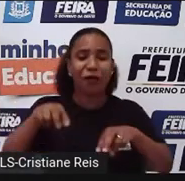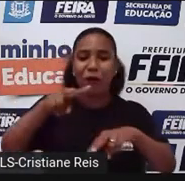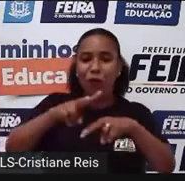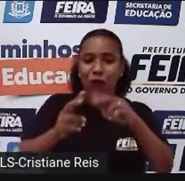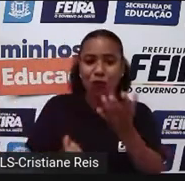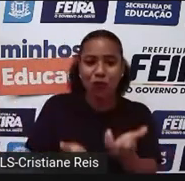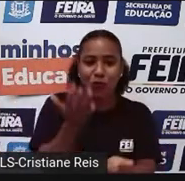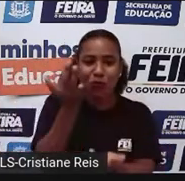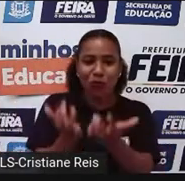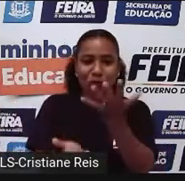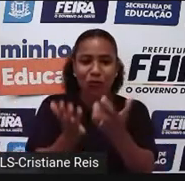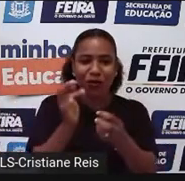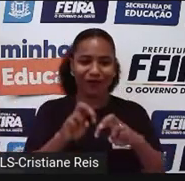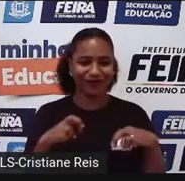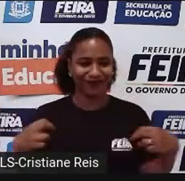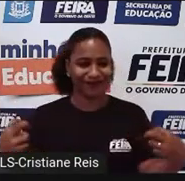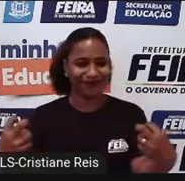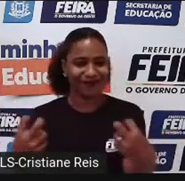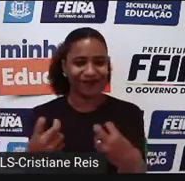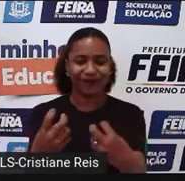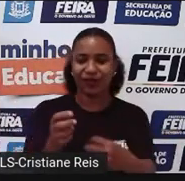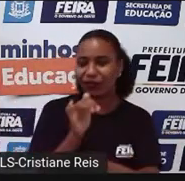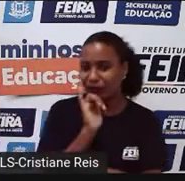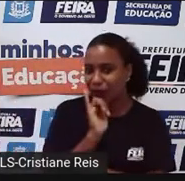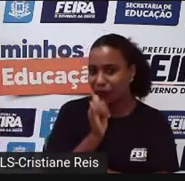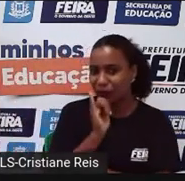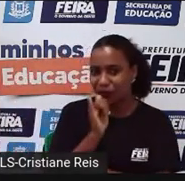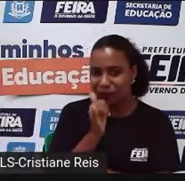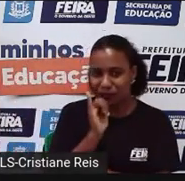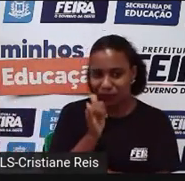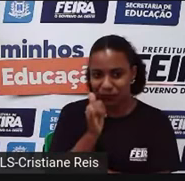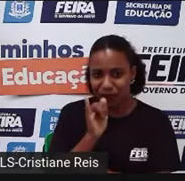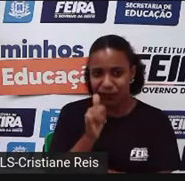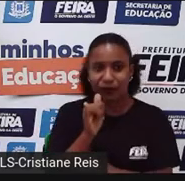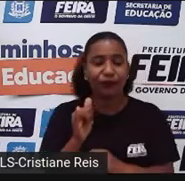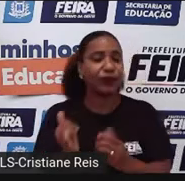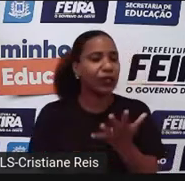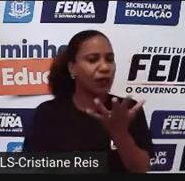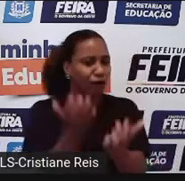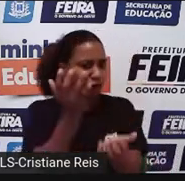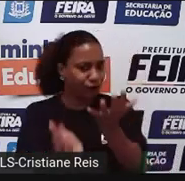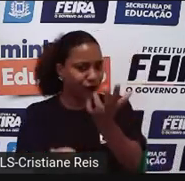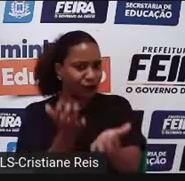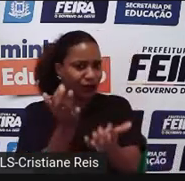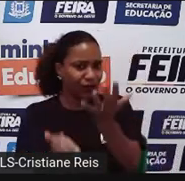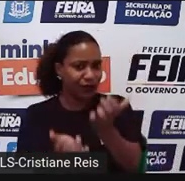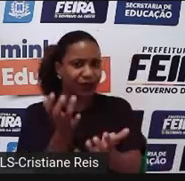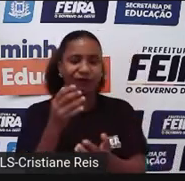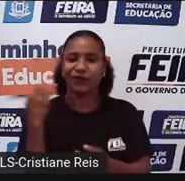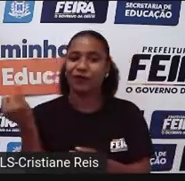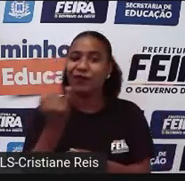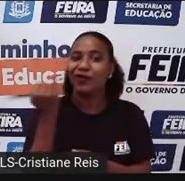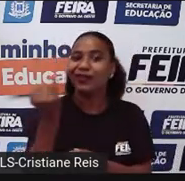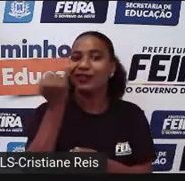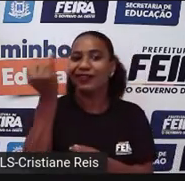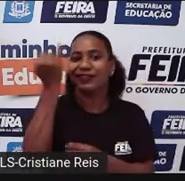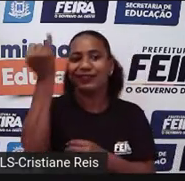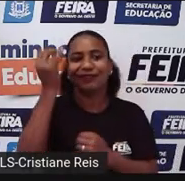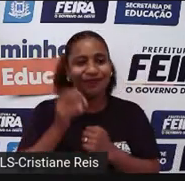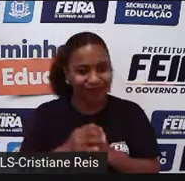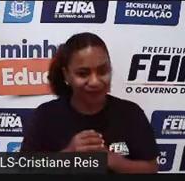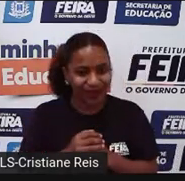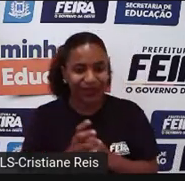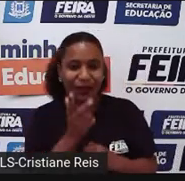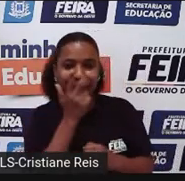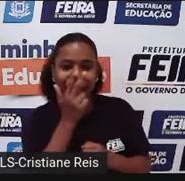fogueira sempre foi um símbolo muito forte na civilização humana. Por quê? A fogueira era como se fosse um lugar